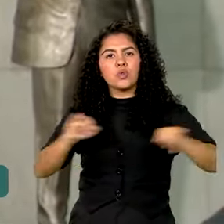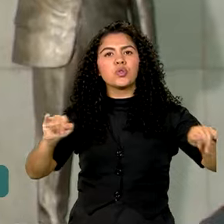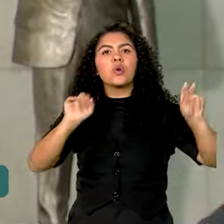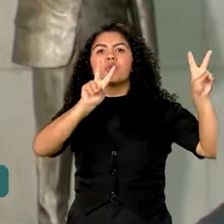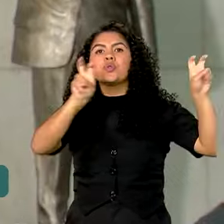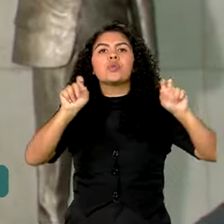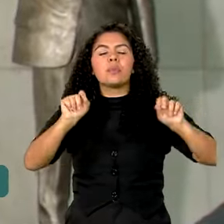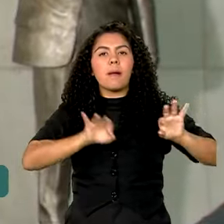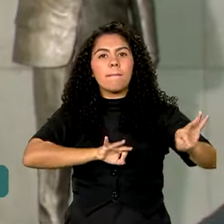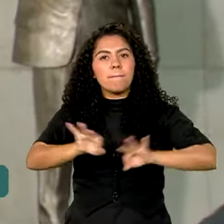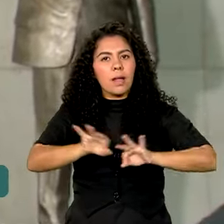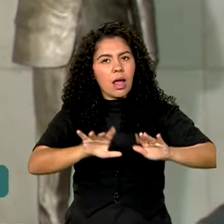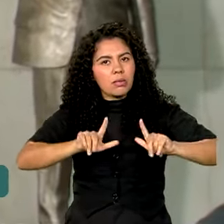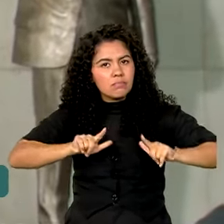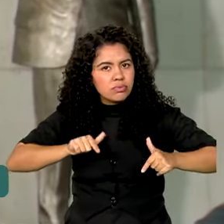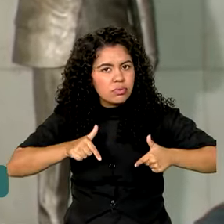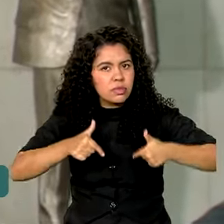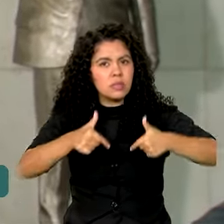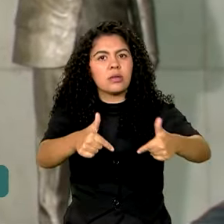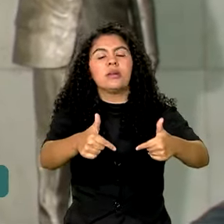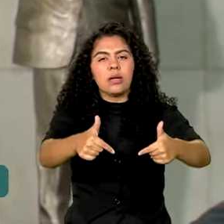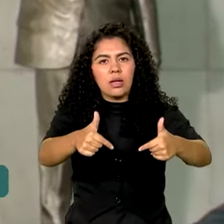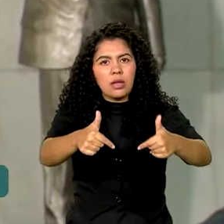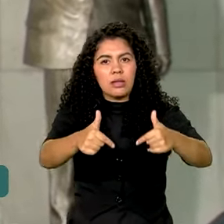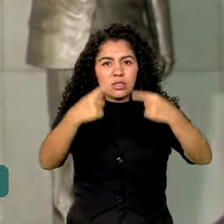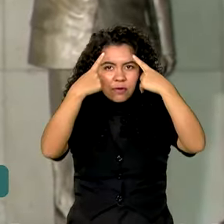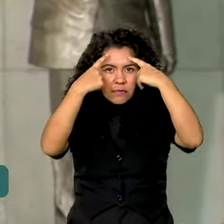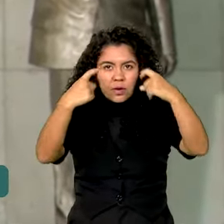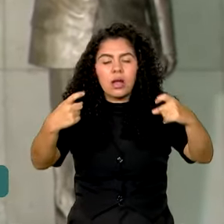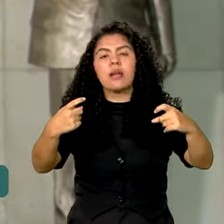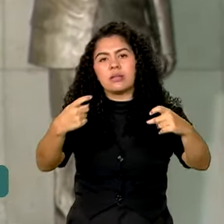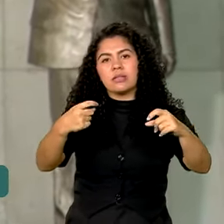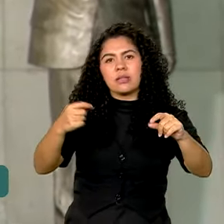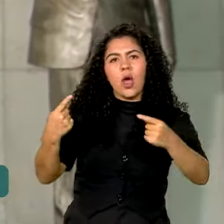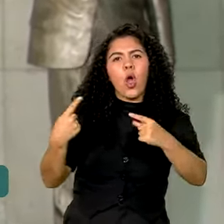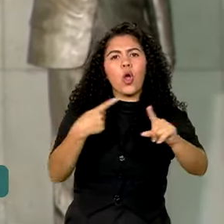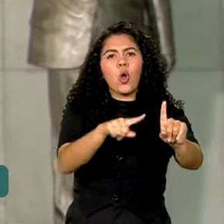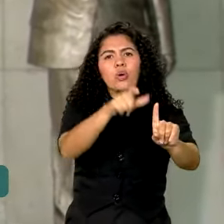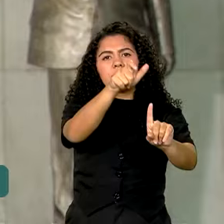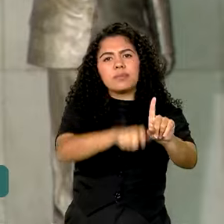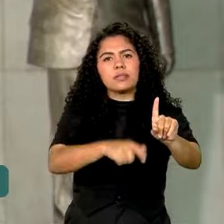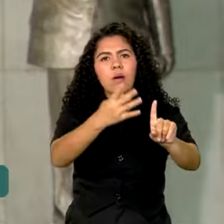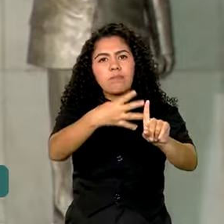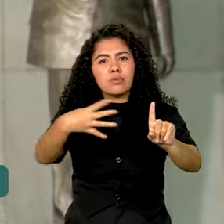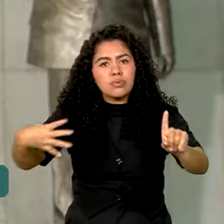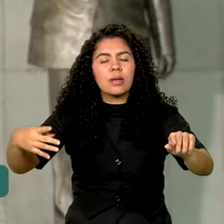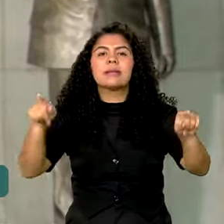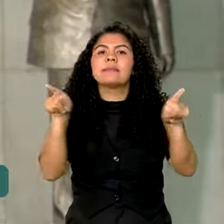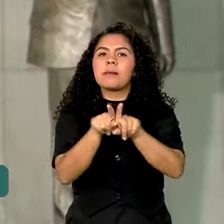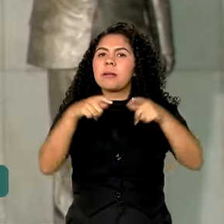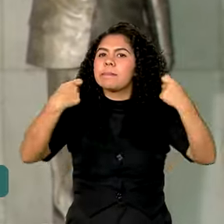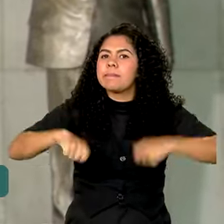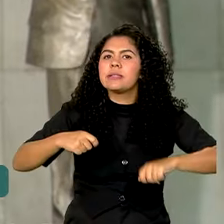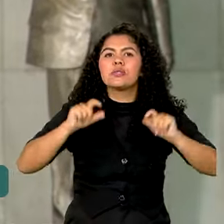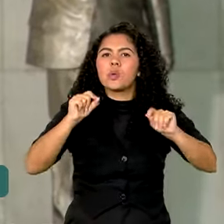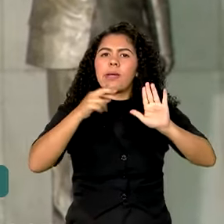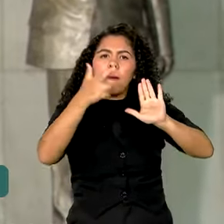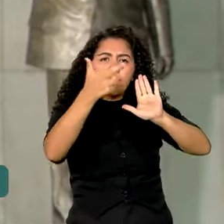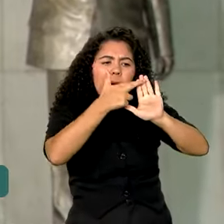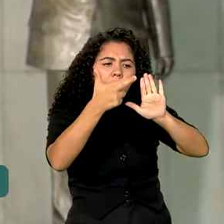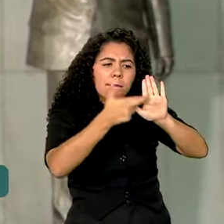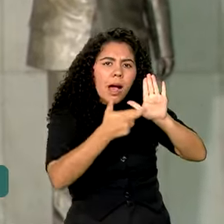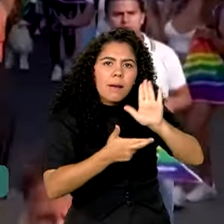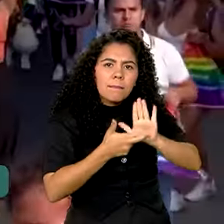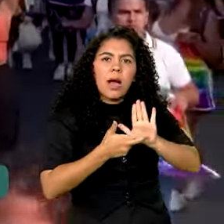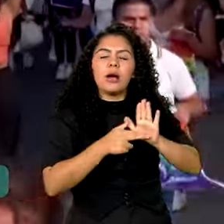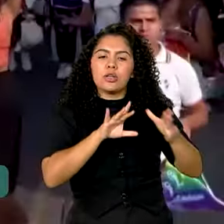enfrentamento à violência das pessoas LGBTQIA+, sem contar a construção também de protocolo junto com o Ministério da Justiça e